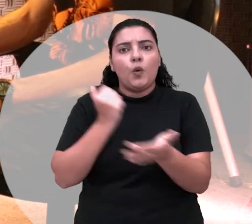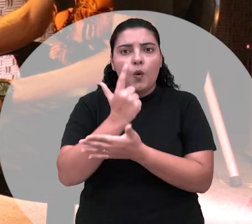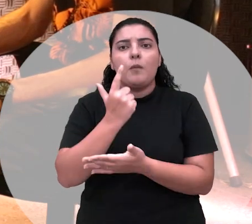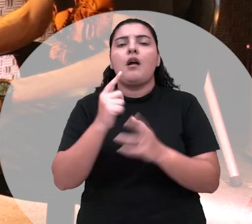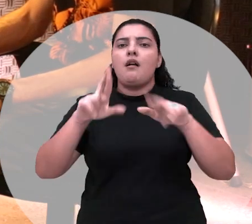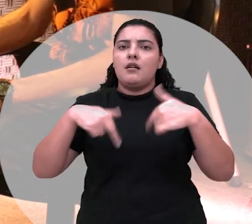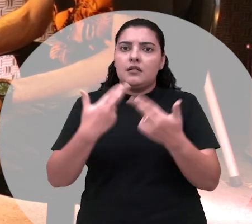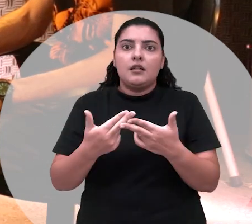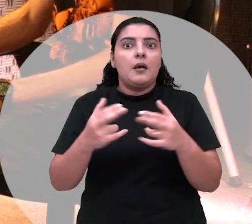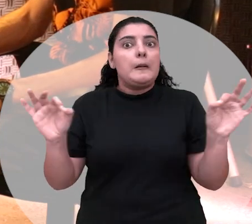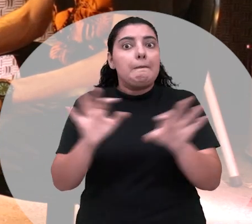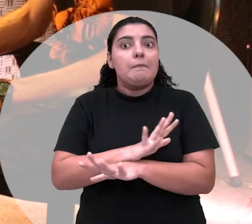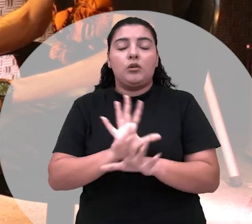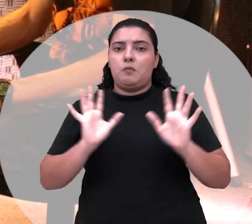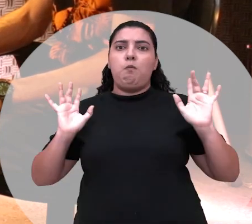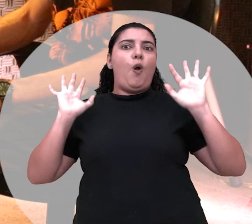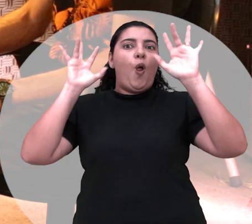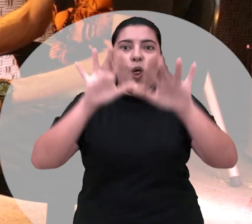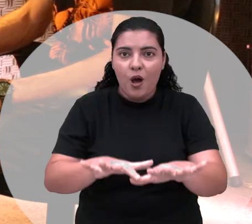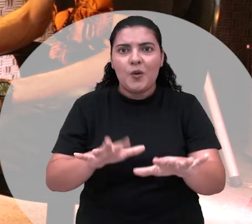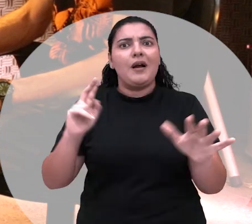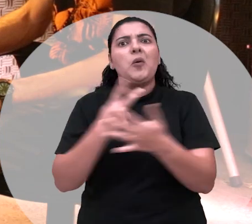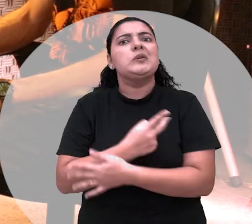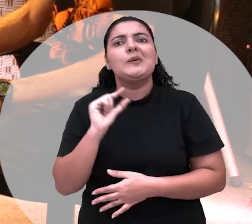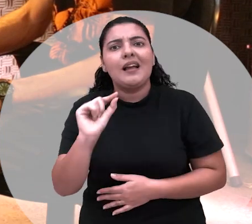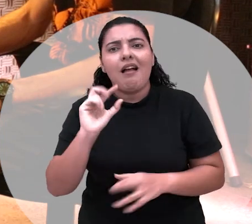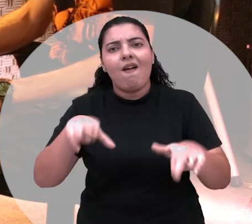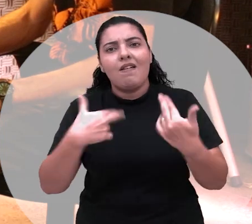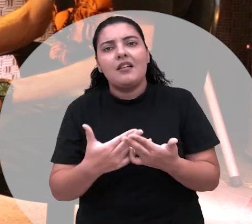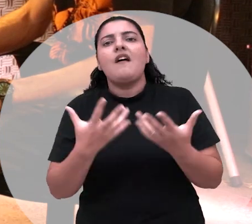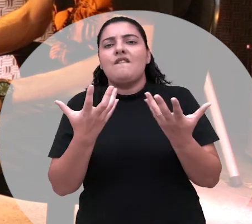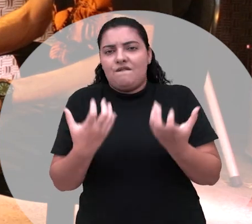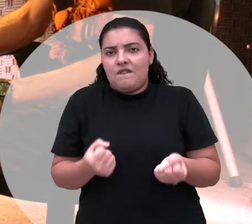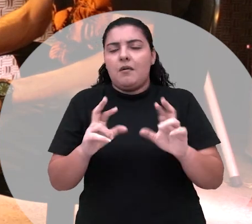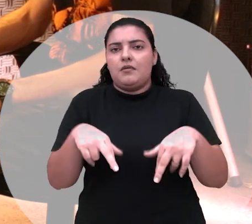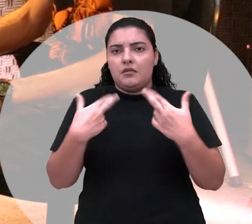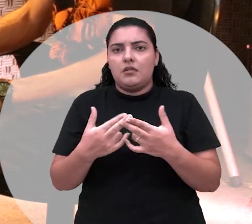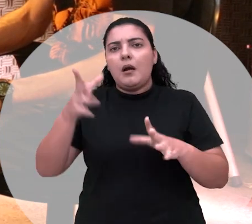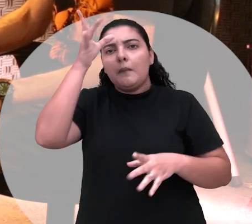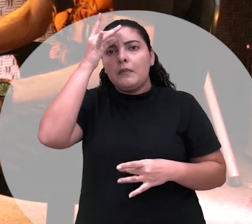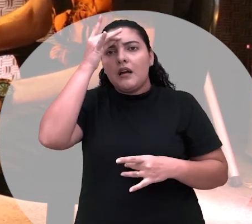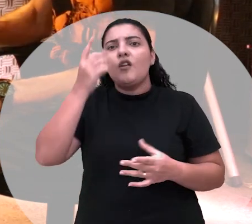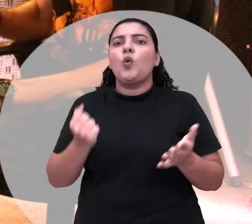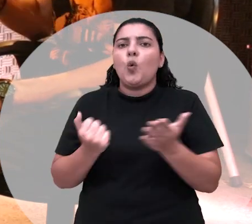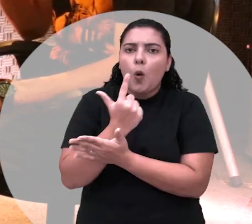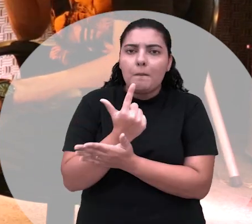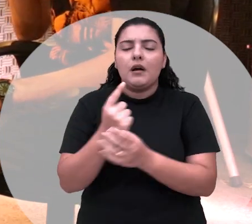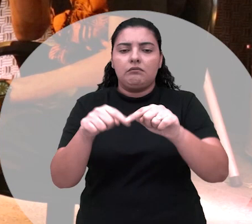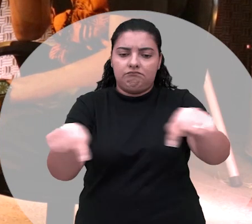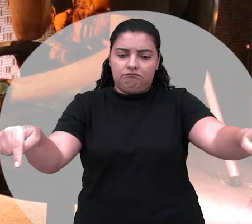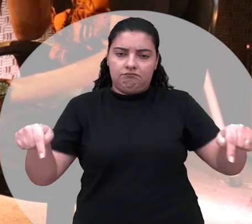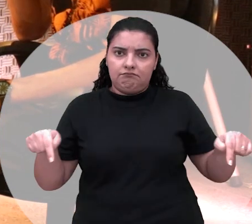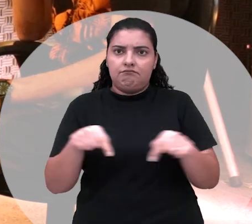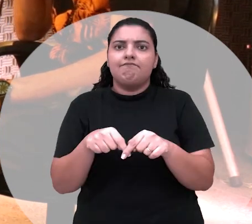Fizeram uma reunião quando eu vi tava todo mundo dentro de casa. Eu disse, o que tá acontecendo? disse, não, vamos fazer uma reunião aqui dos médios pra gente comprar um terreno pra poder abrir o